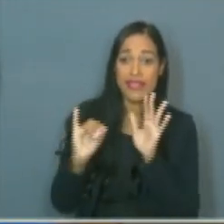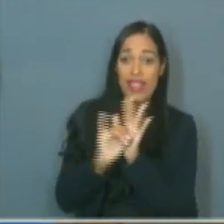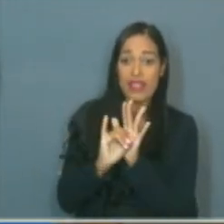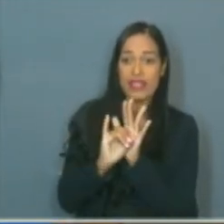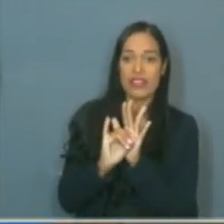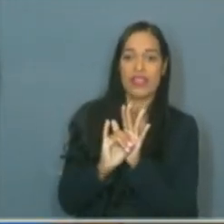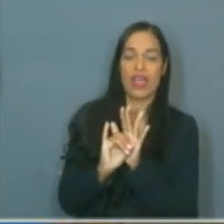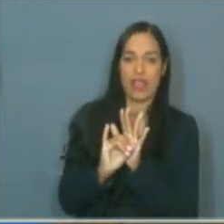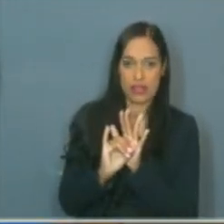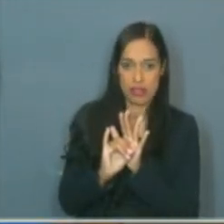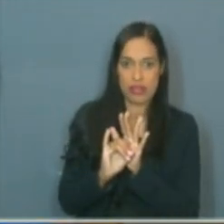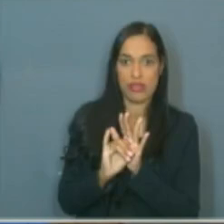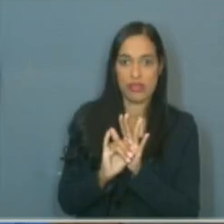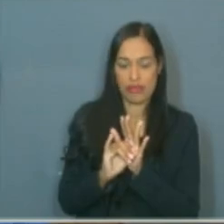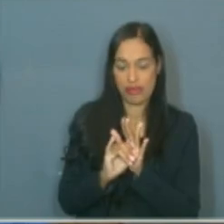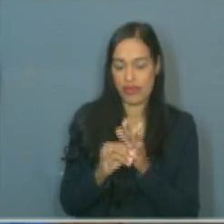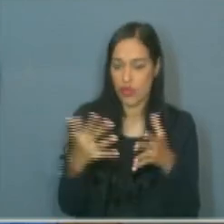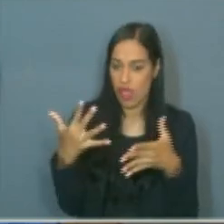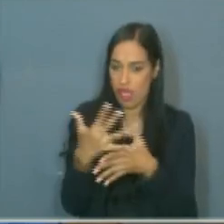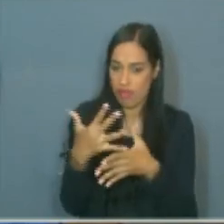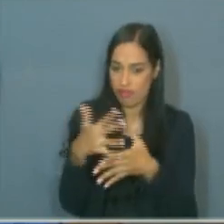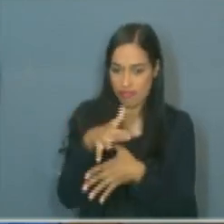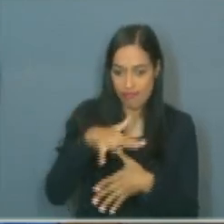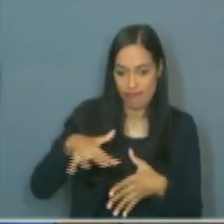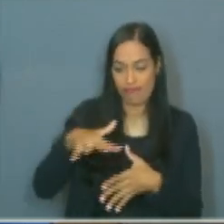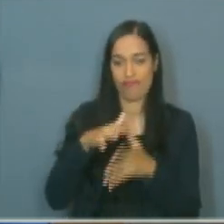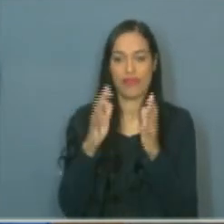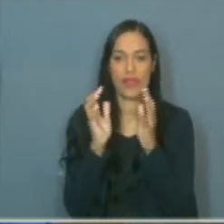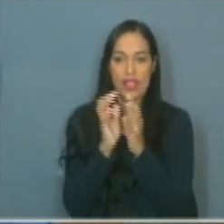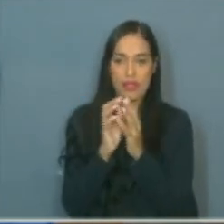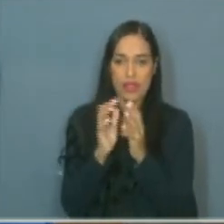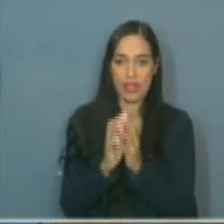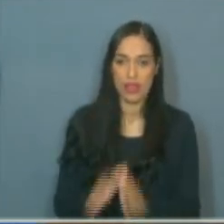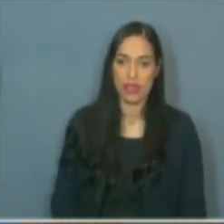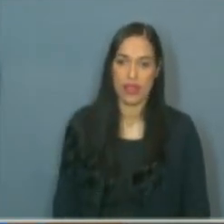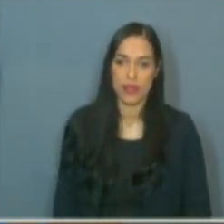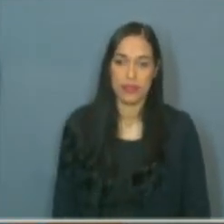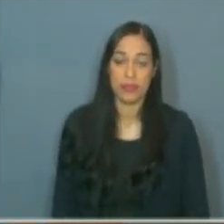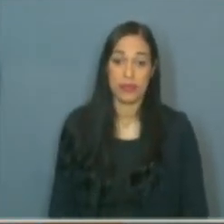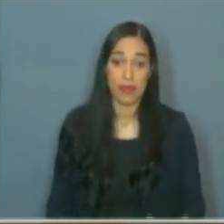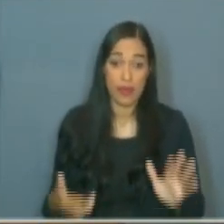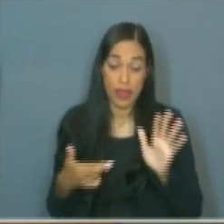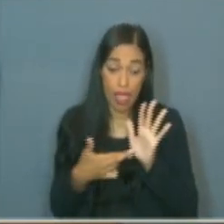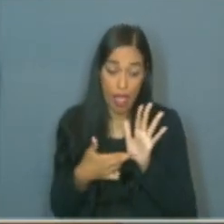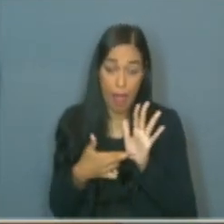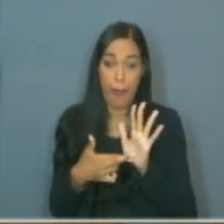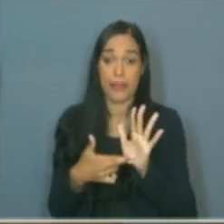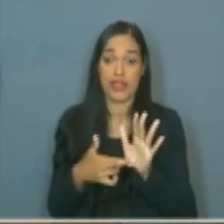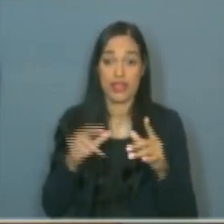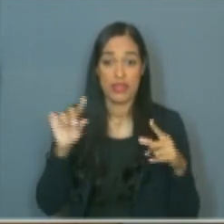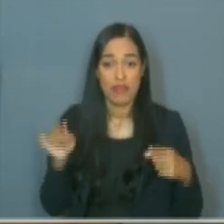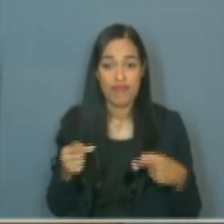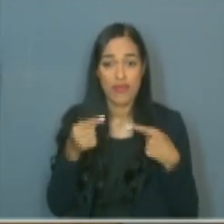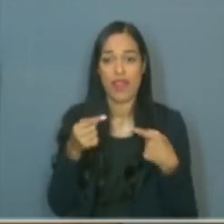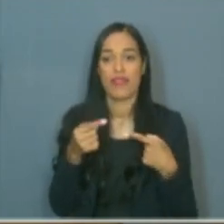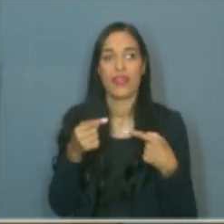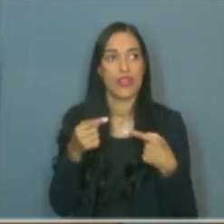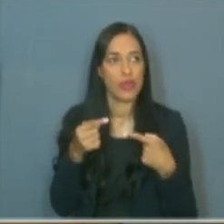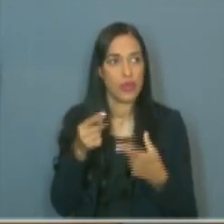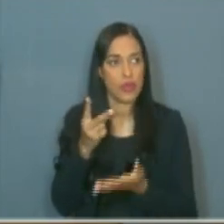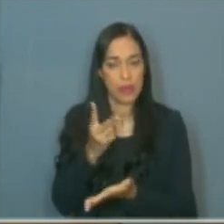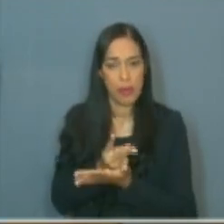paisagem urbana do Recife, mas também representam um desafio constante de